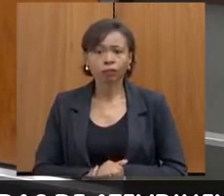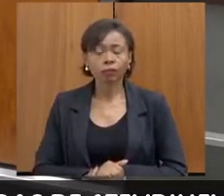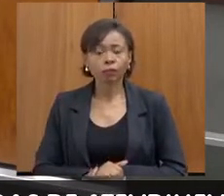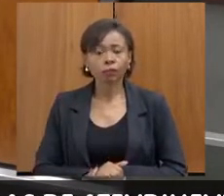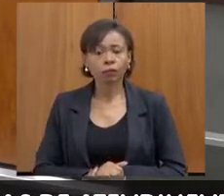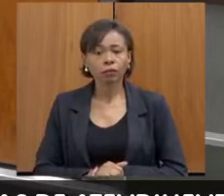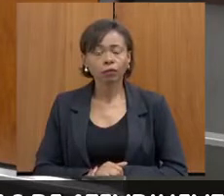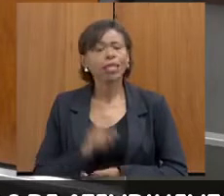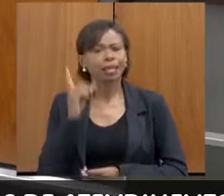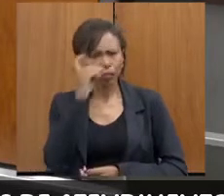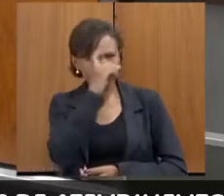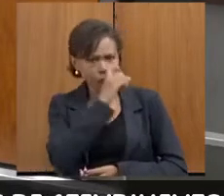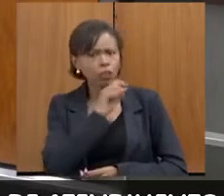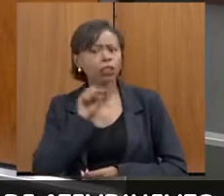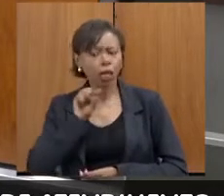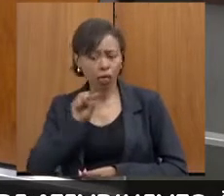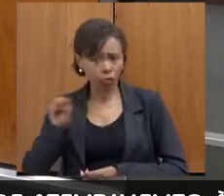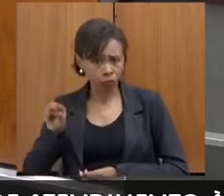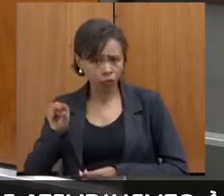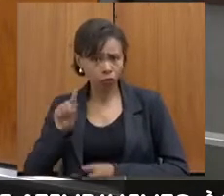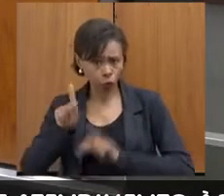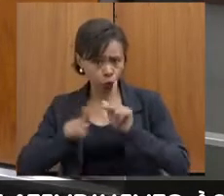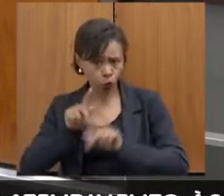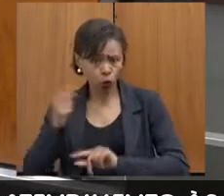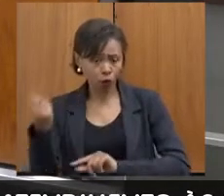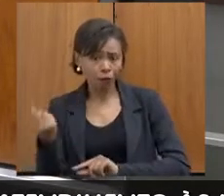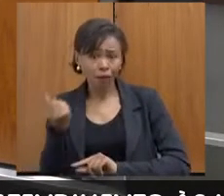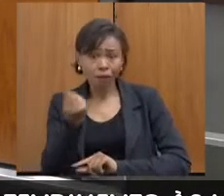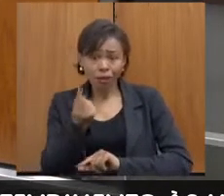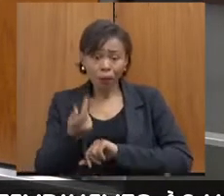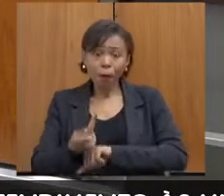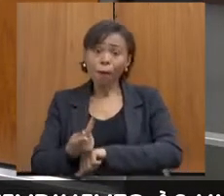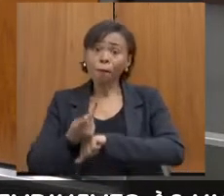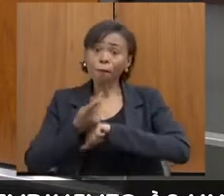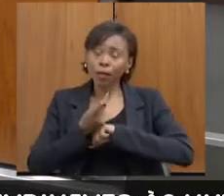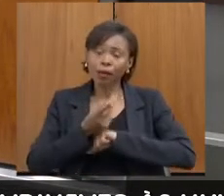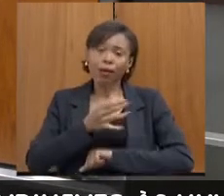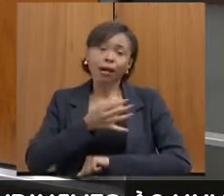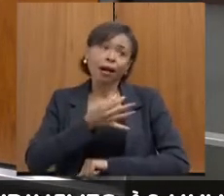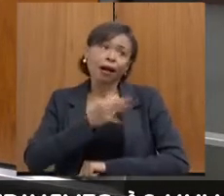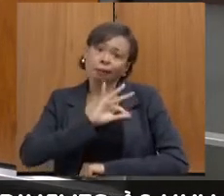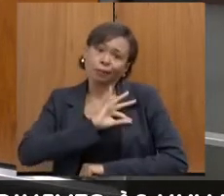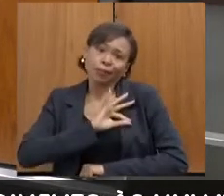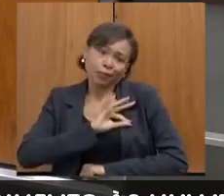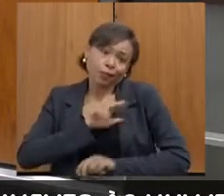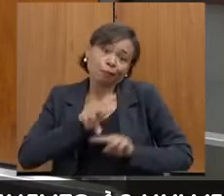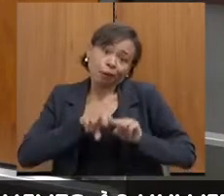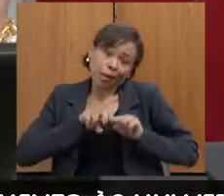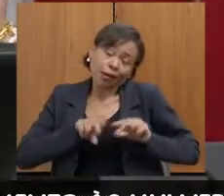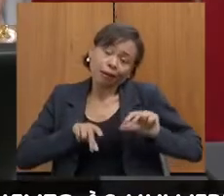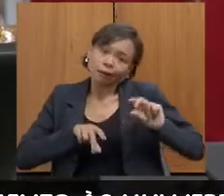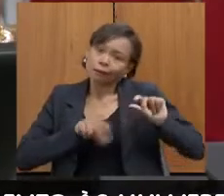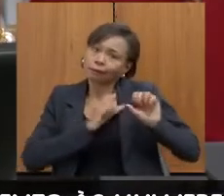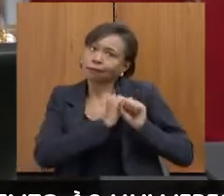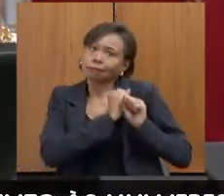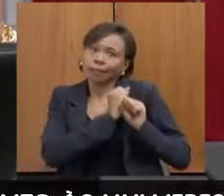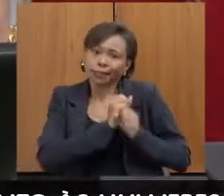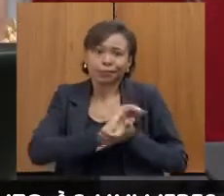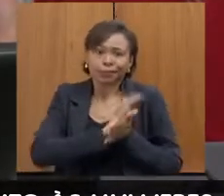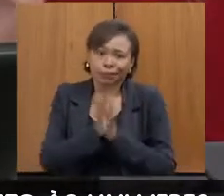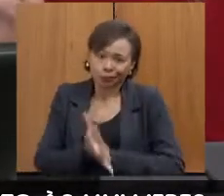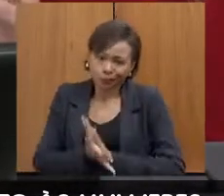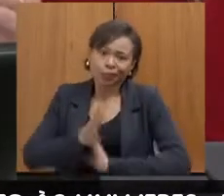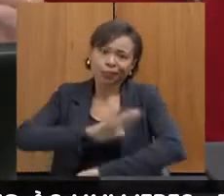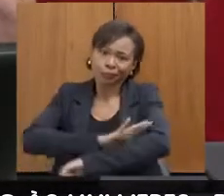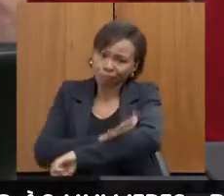difícil procurar, que esse público procure a delegacia, procure a polícia, por questões históricas de preconceito e discriminação, mas é